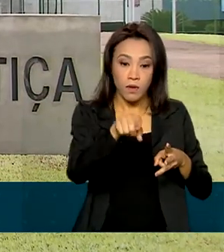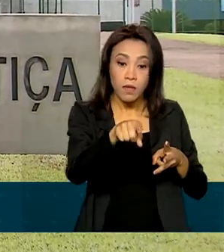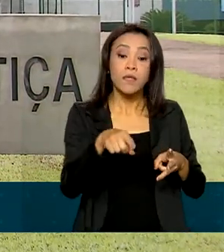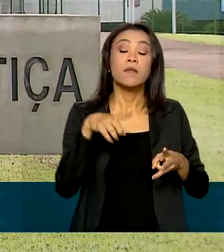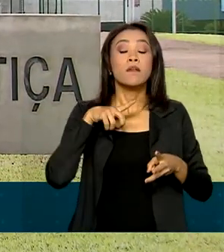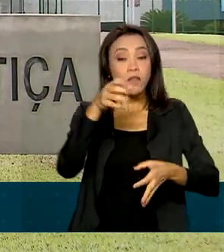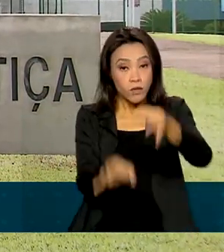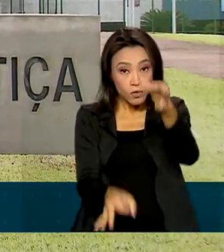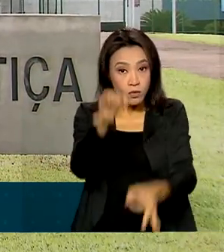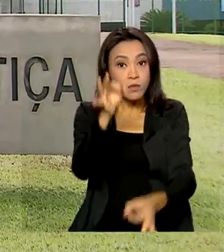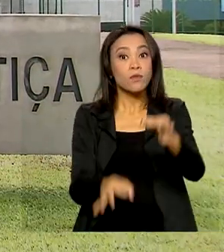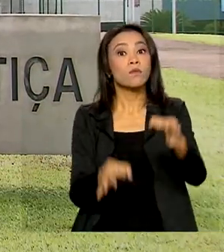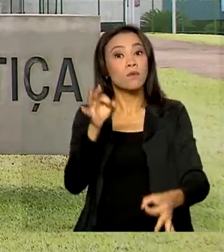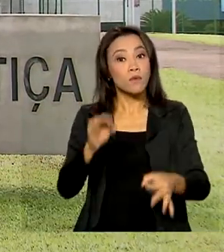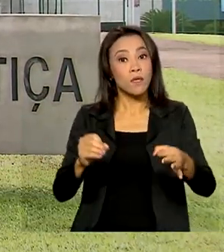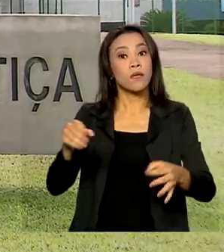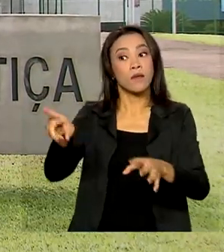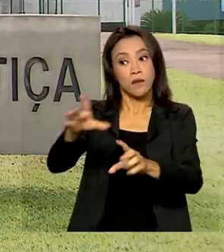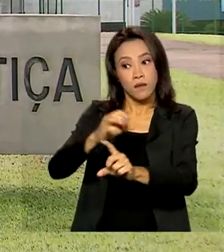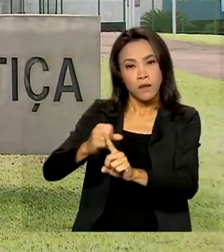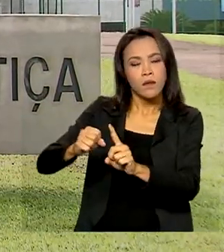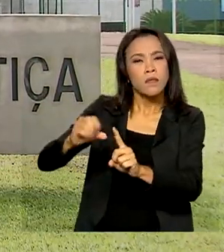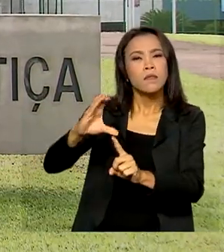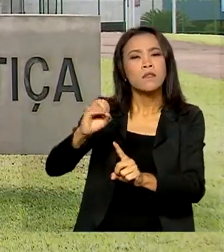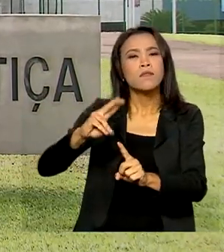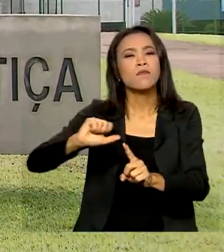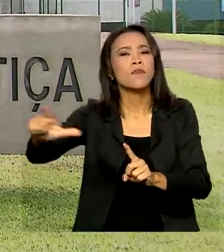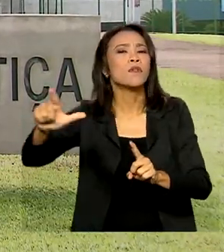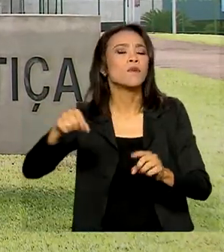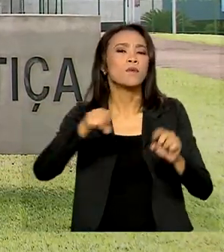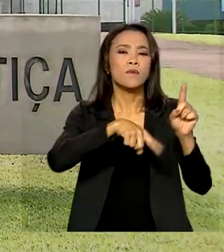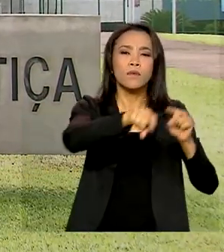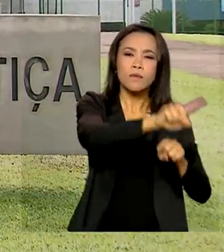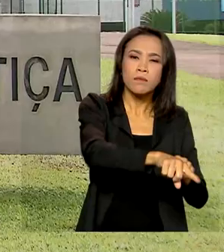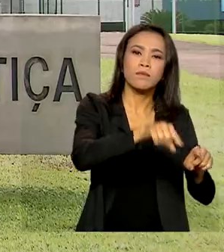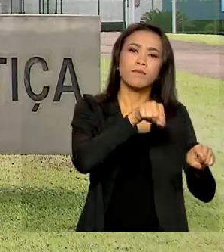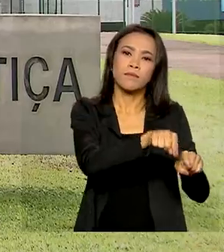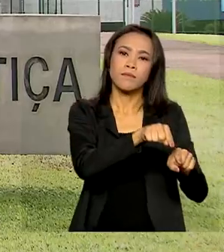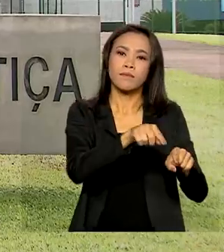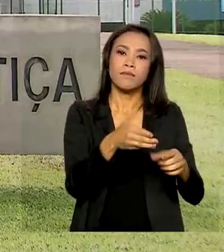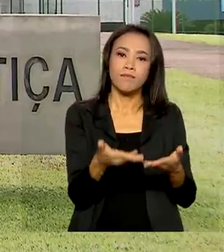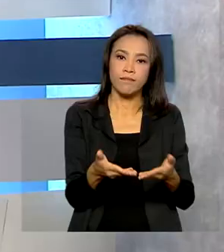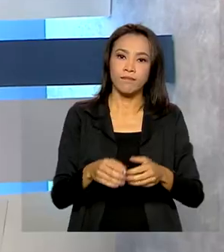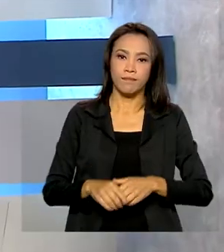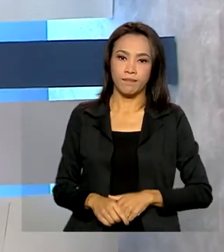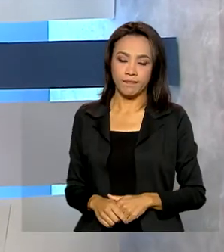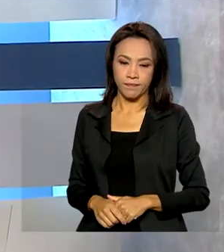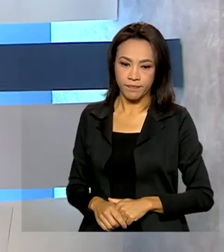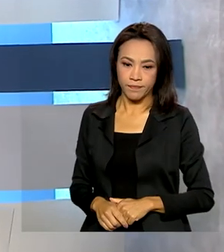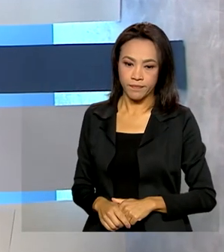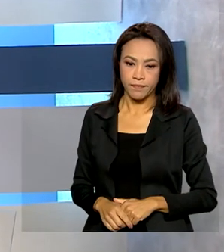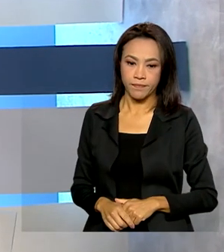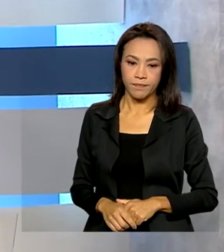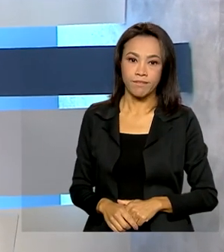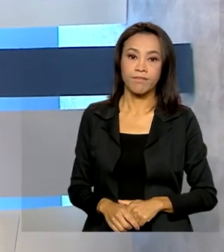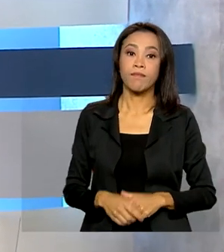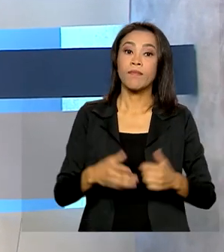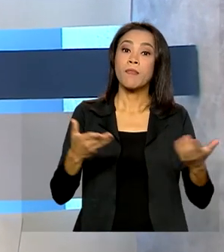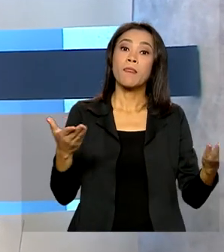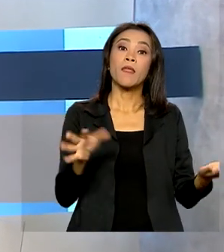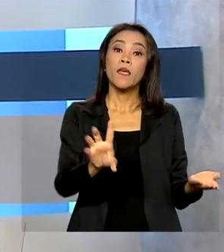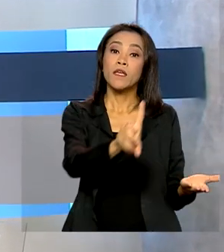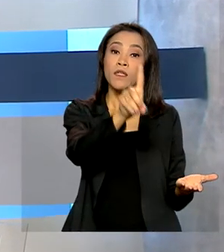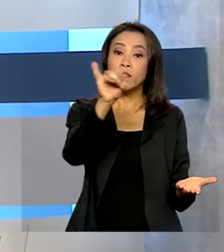e criminais que não envolvem matéria constitucional nem a justiça especializada. E o Dia do